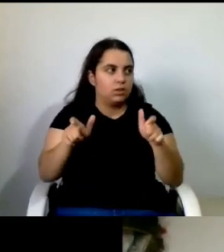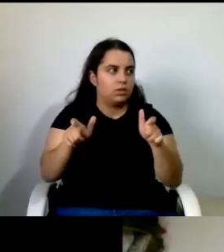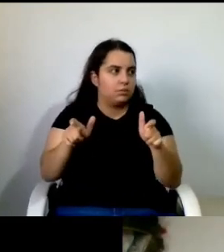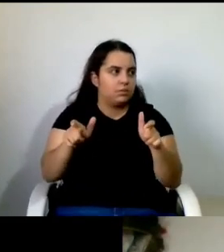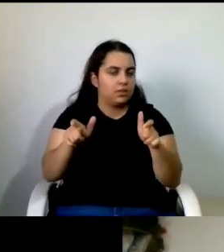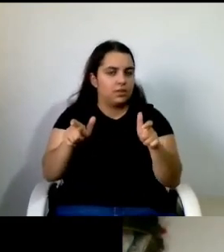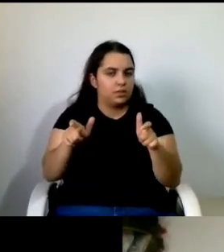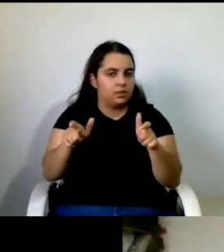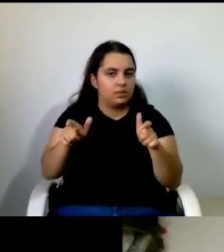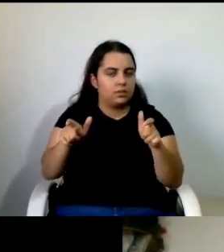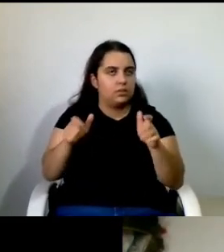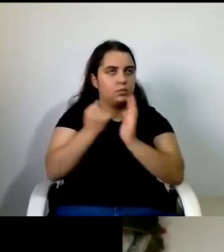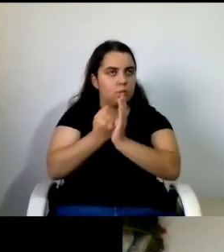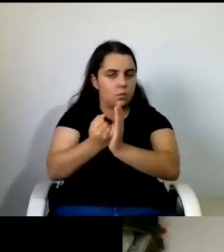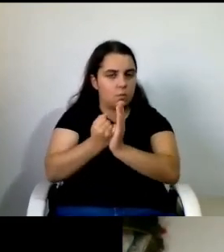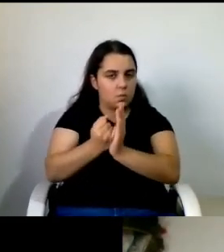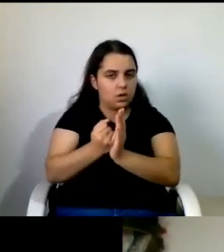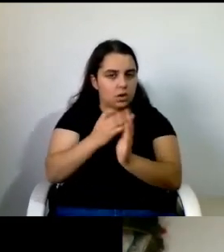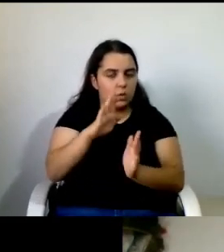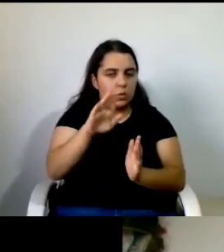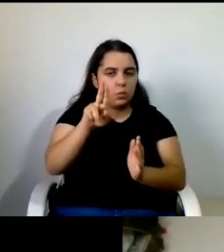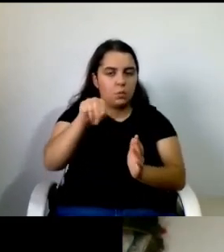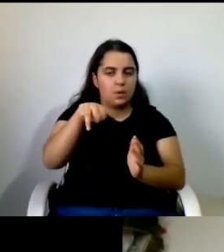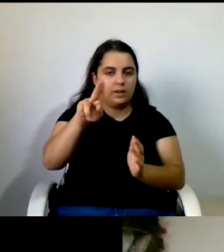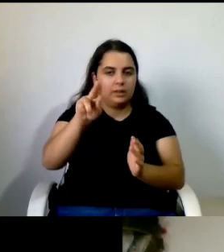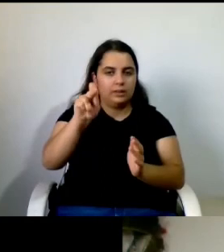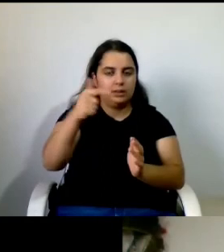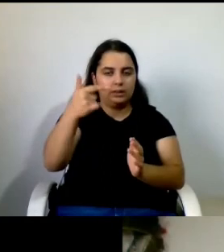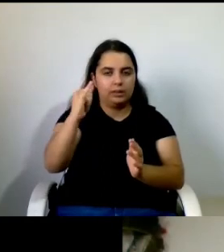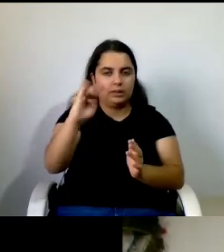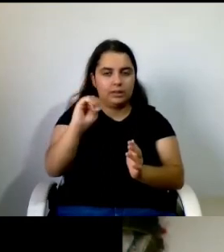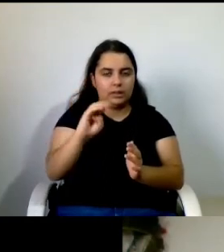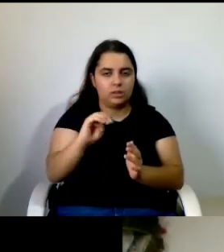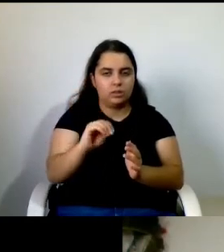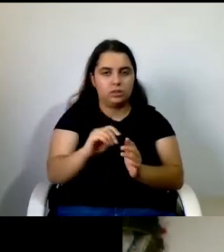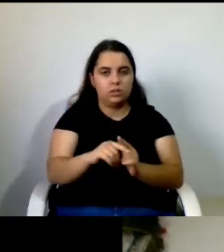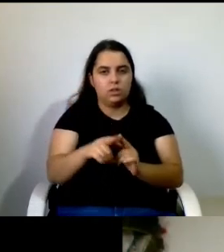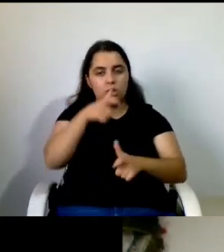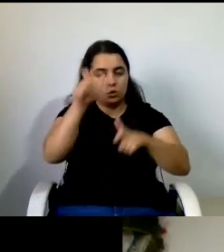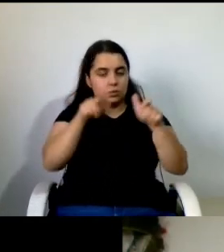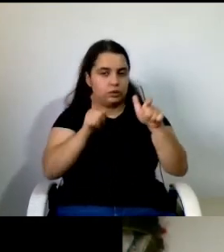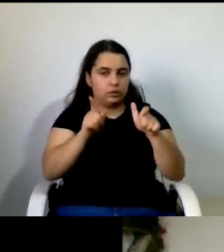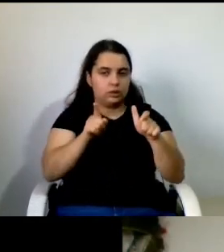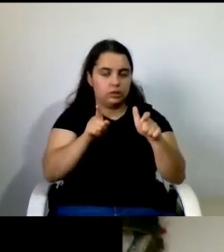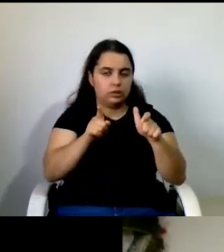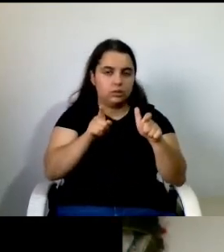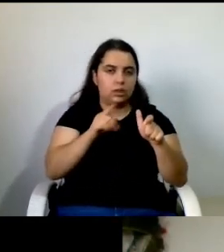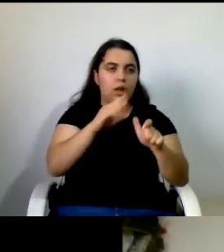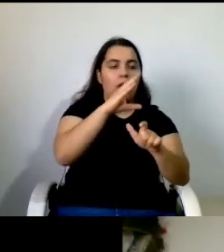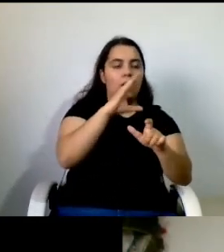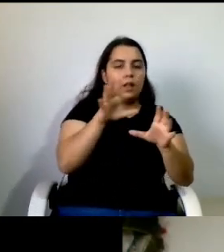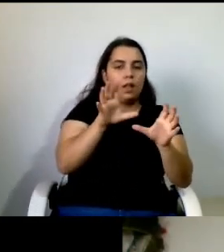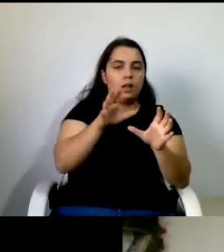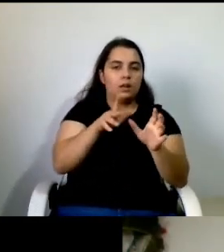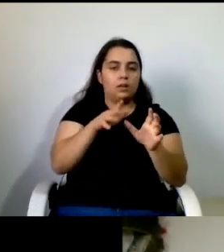na humanitas nos cavias da humanitas aliás das pessoas apoiadas nos cavias da humanitas 736 têm deficiência motora